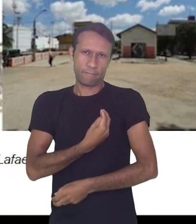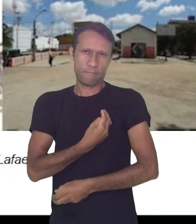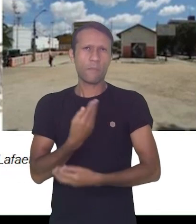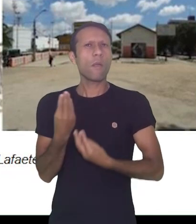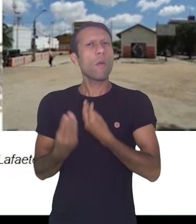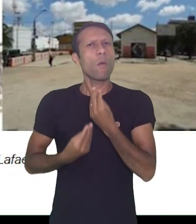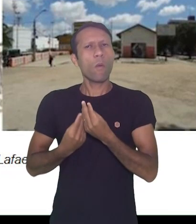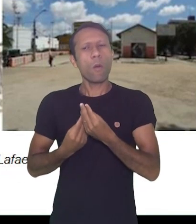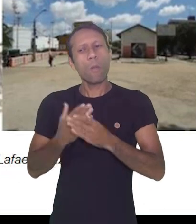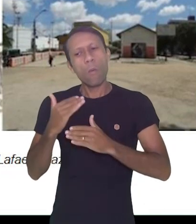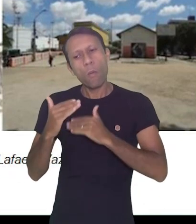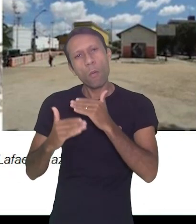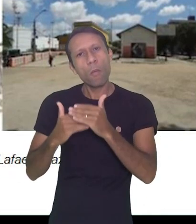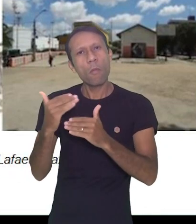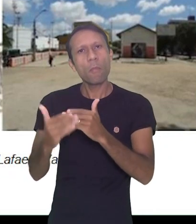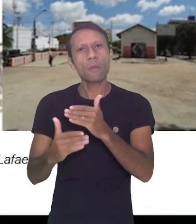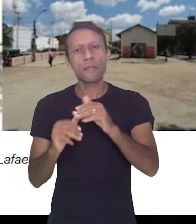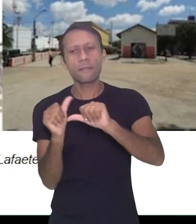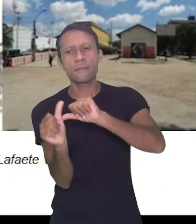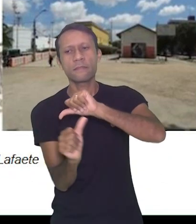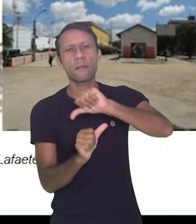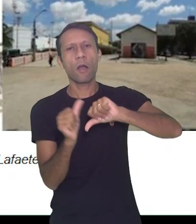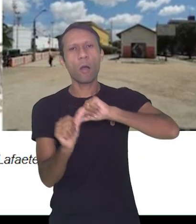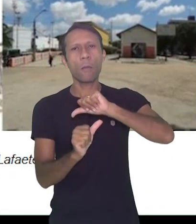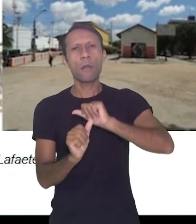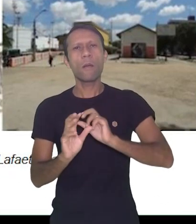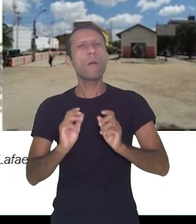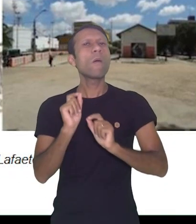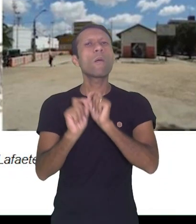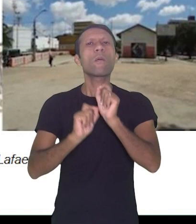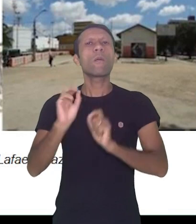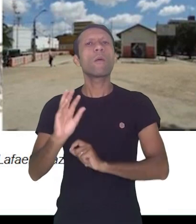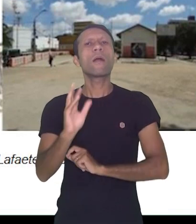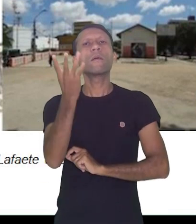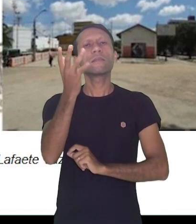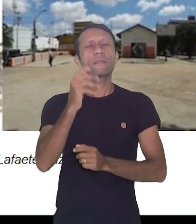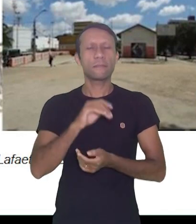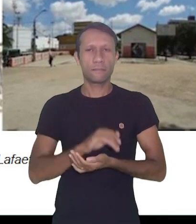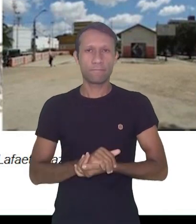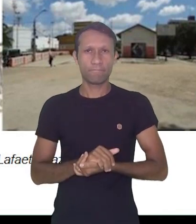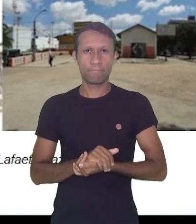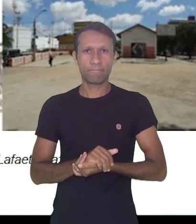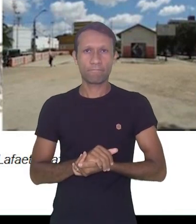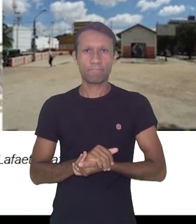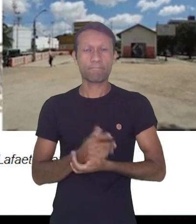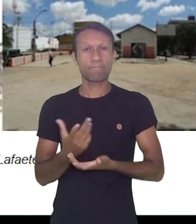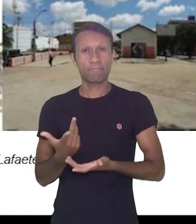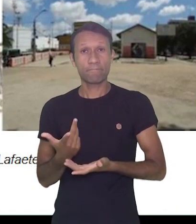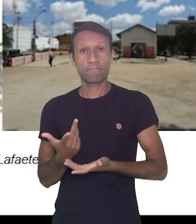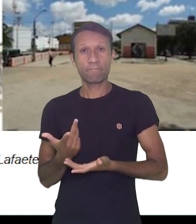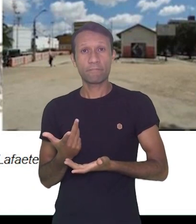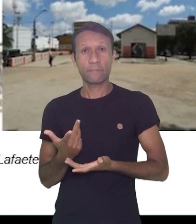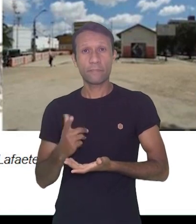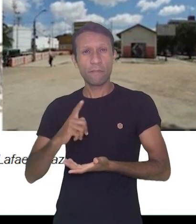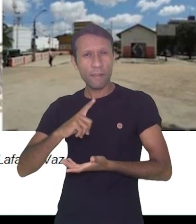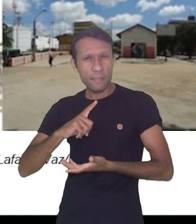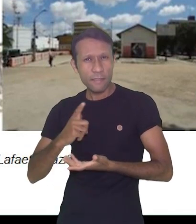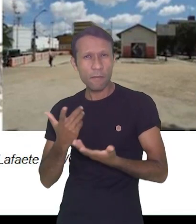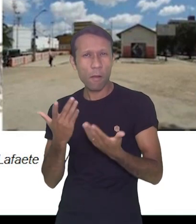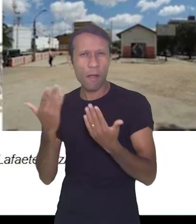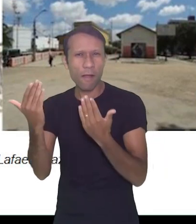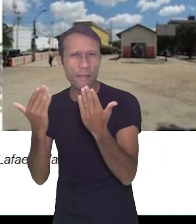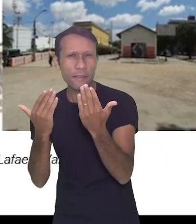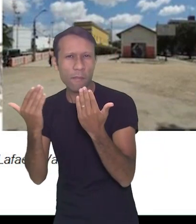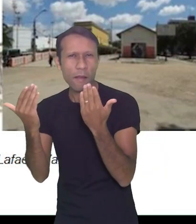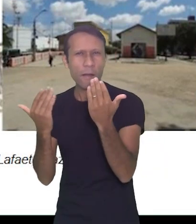processo de transformação acontece e aconteceu aqui em Caruaru? Para se ter uma noção, nada melhor do que comparar as paisagens